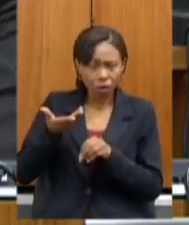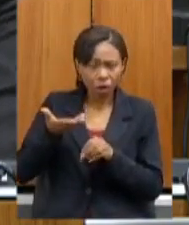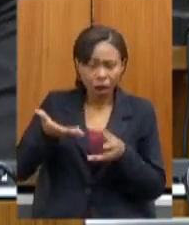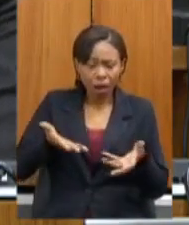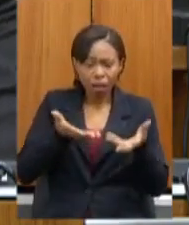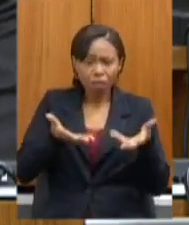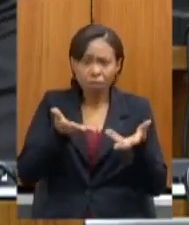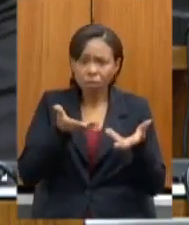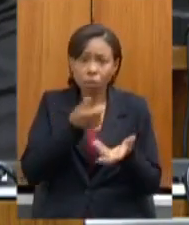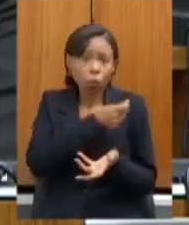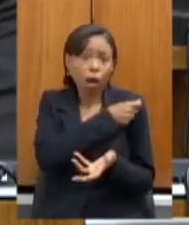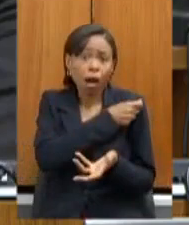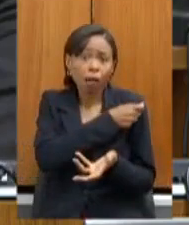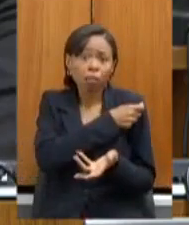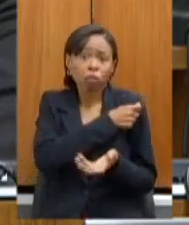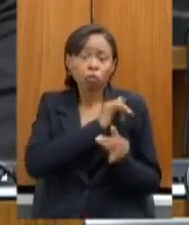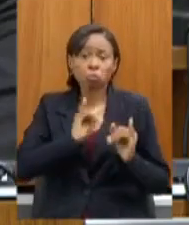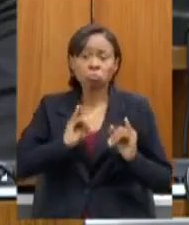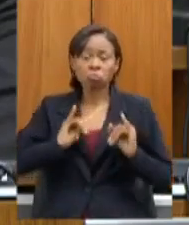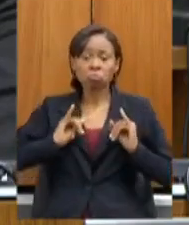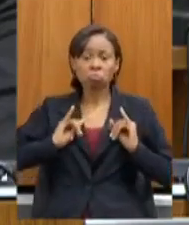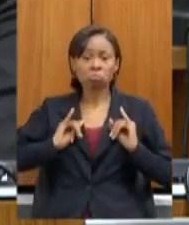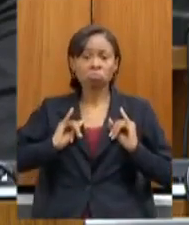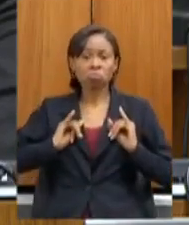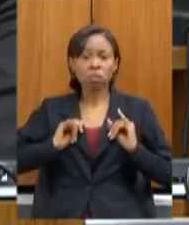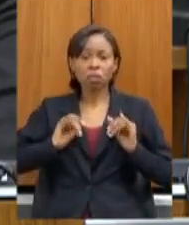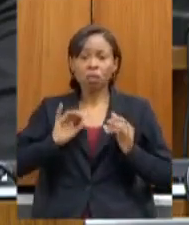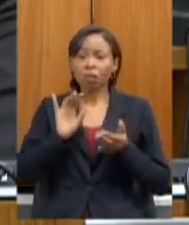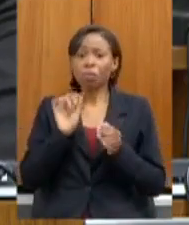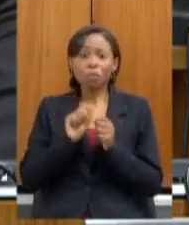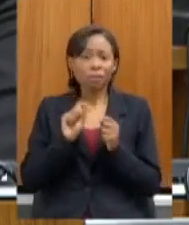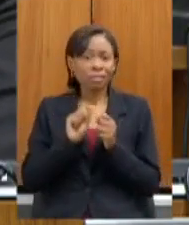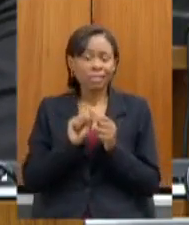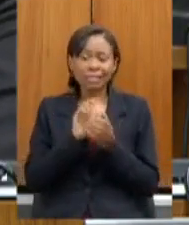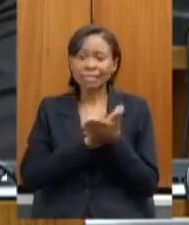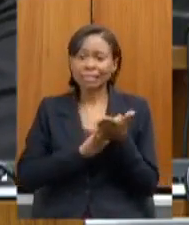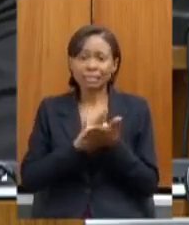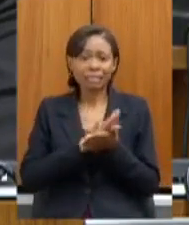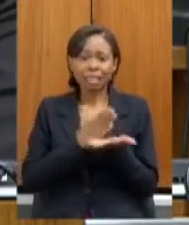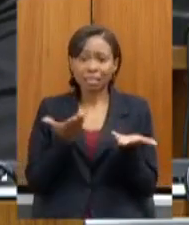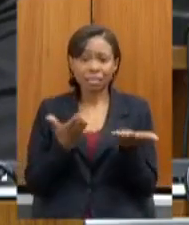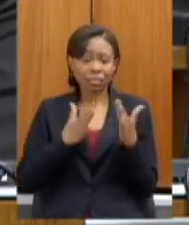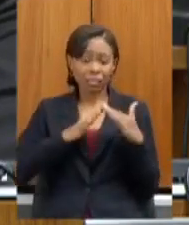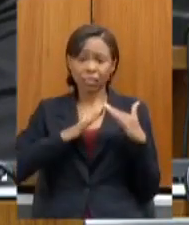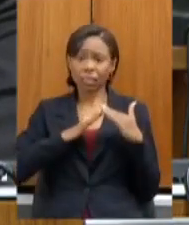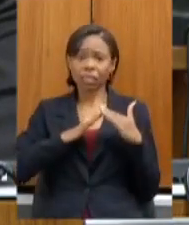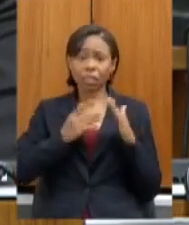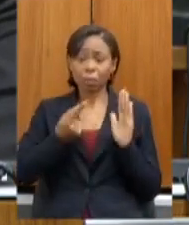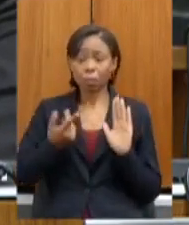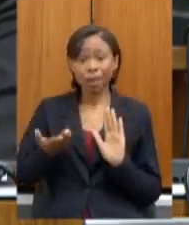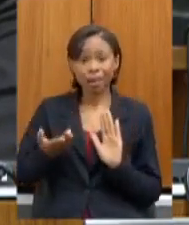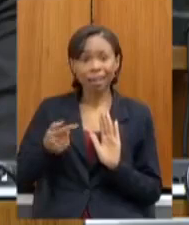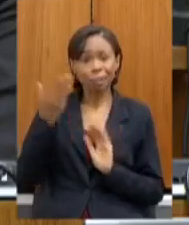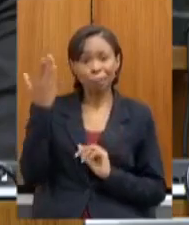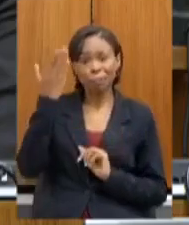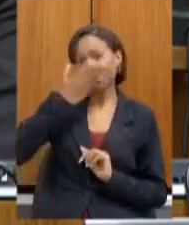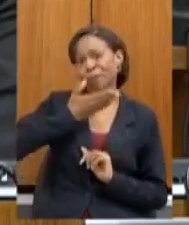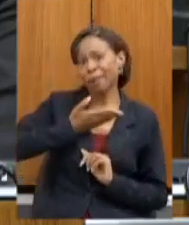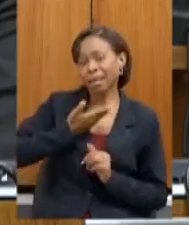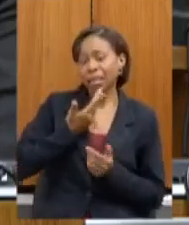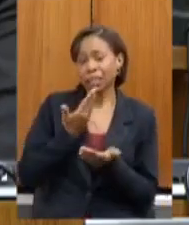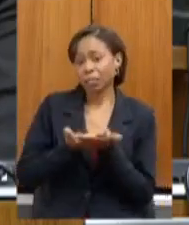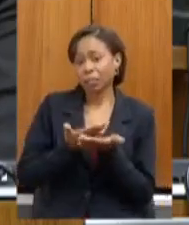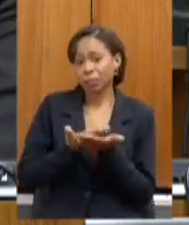empenhem para que alunos não façam o mínimo já que estão em casa longe da escola para poder mostrar que estão estudando e